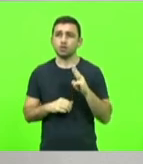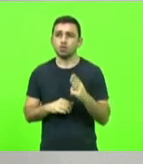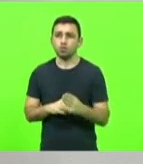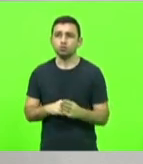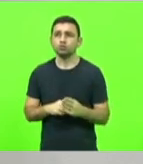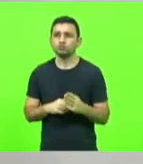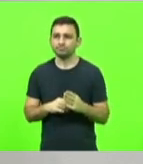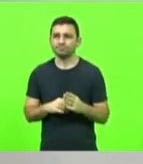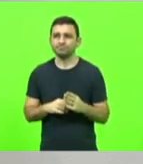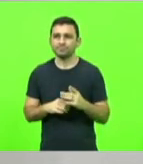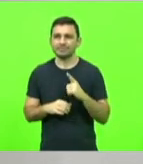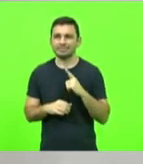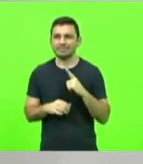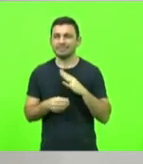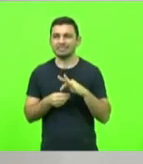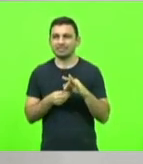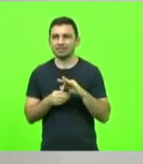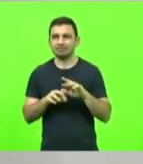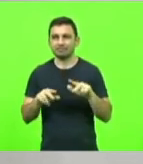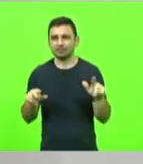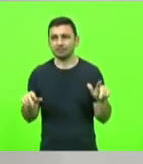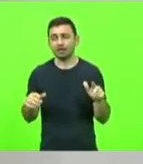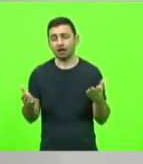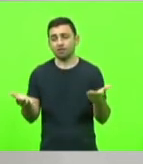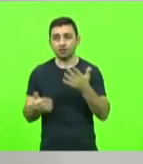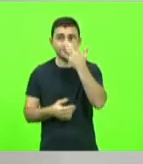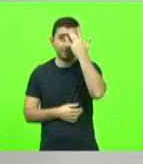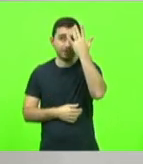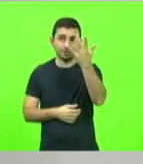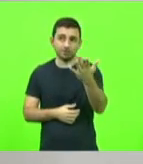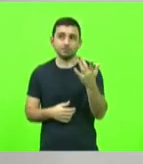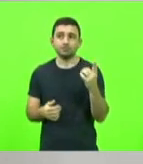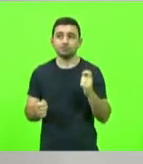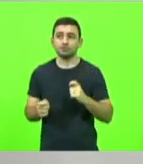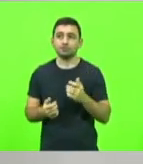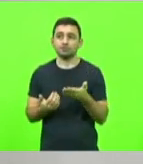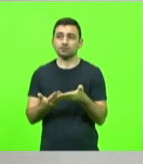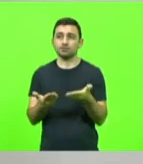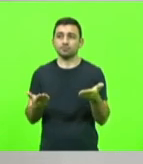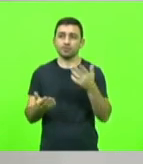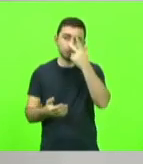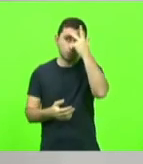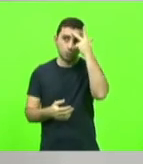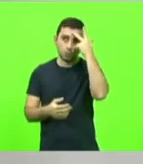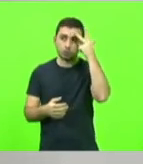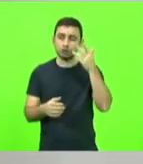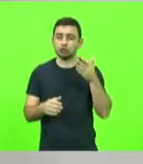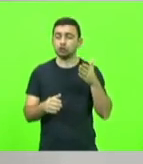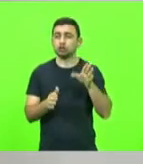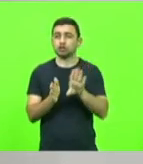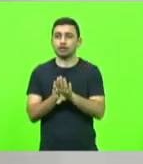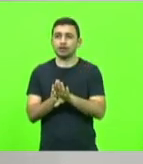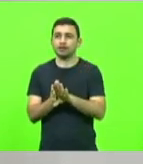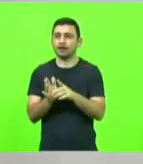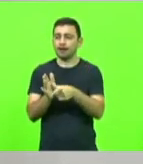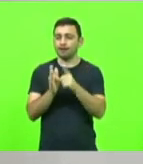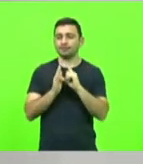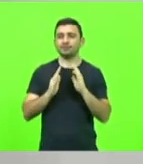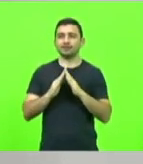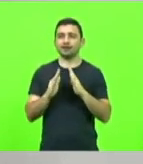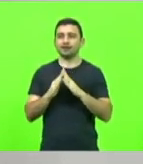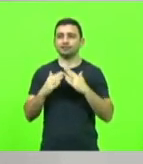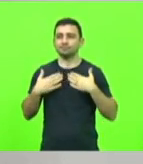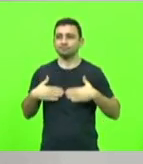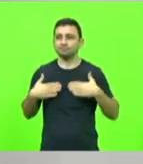entidades e as facilidades que fazem com que as pessoas cheguem mais cedo em casa e cheguem mais